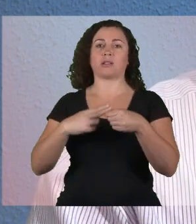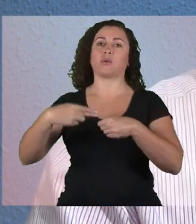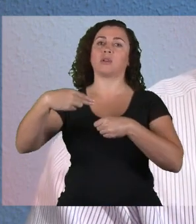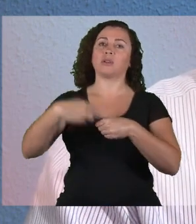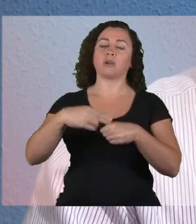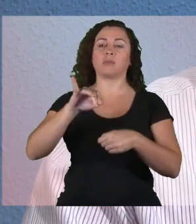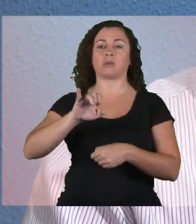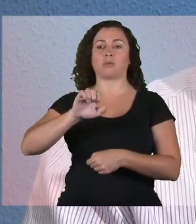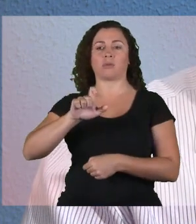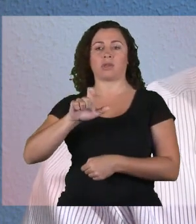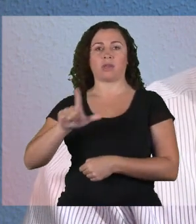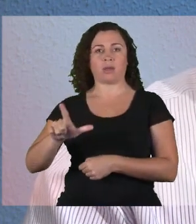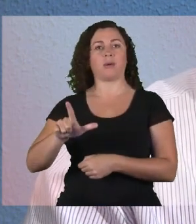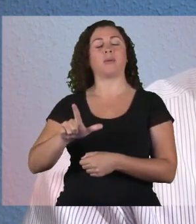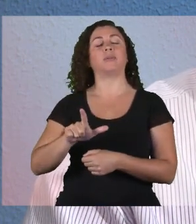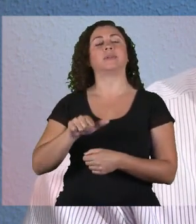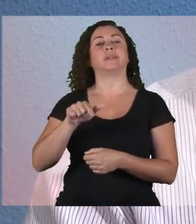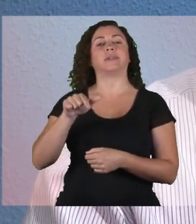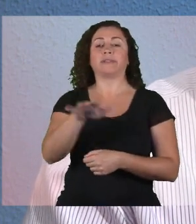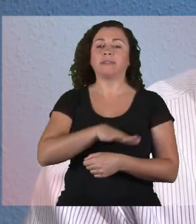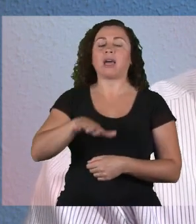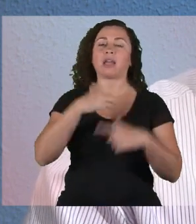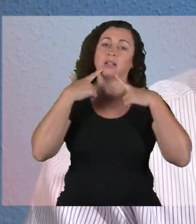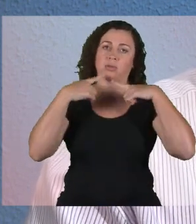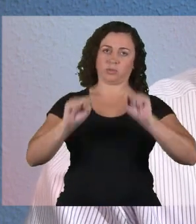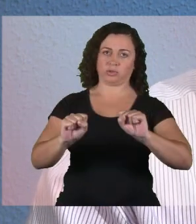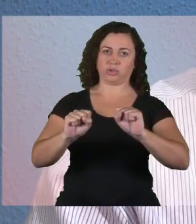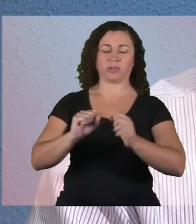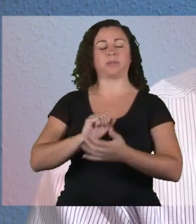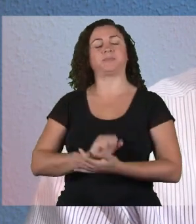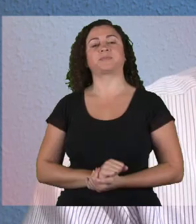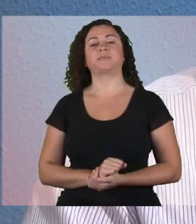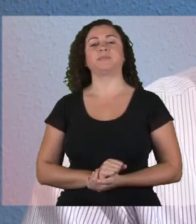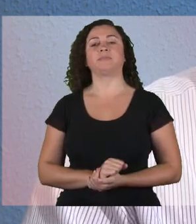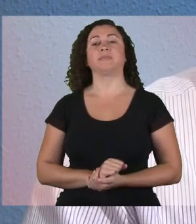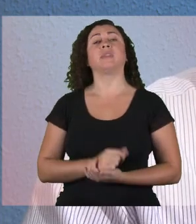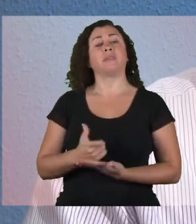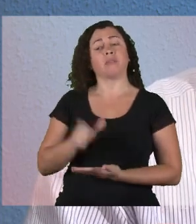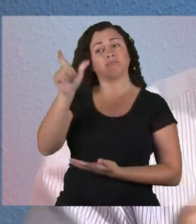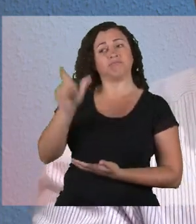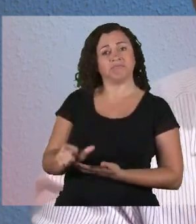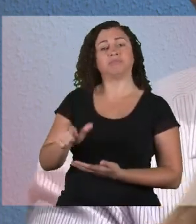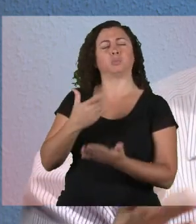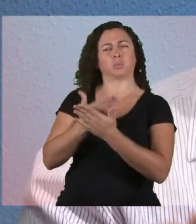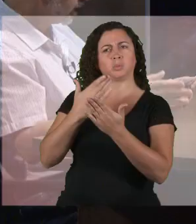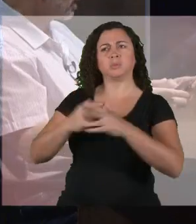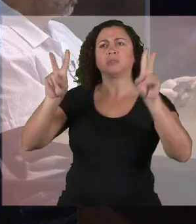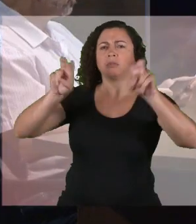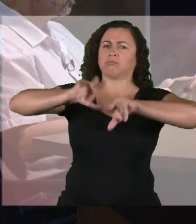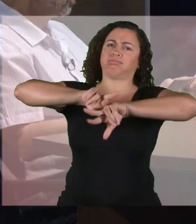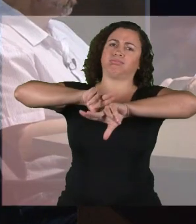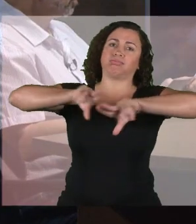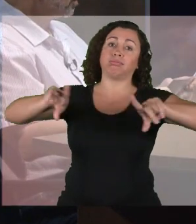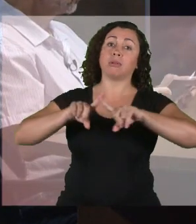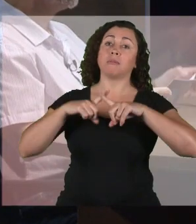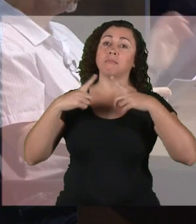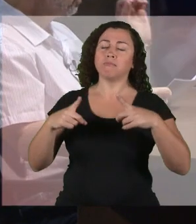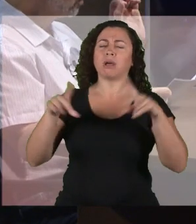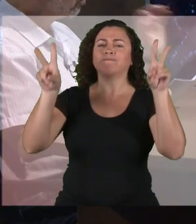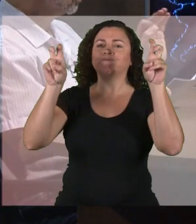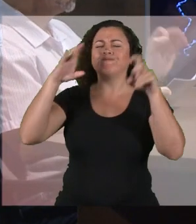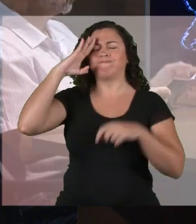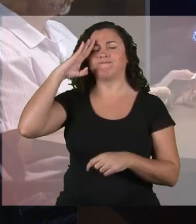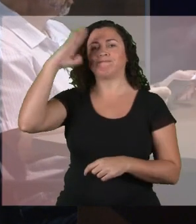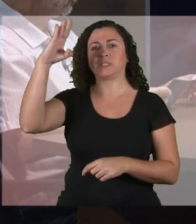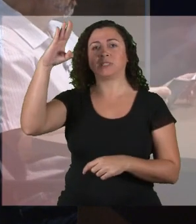universidade, no Instituto de Estudos da Linguagem, na área de Linguística. É uma estudiosa de diversos temas, mas num